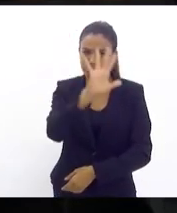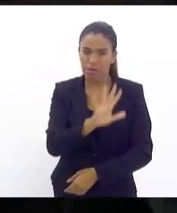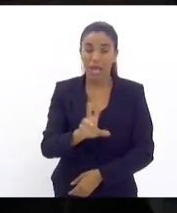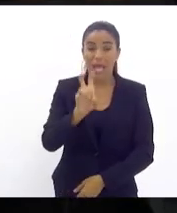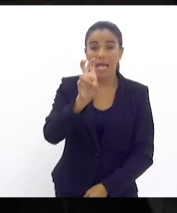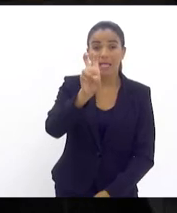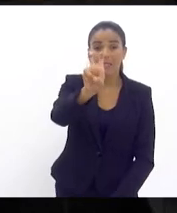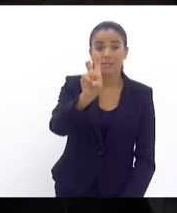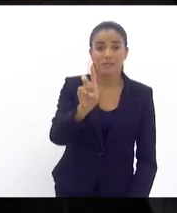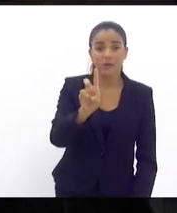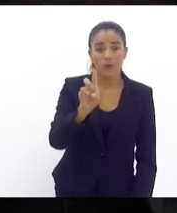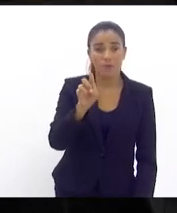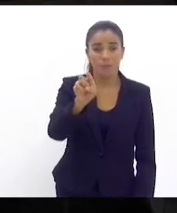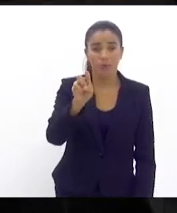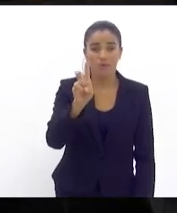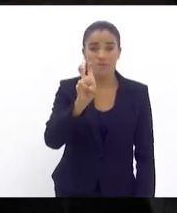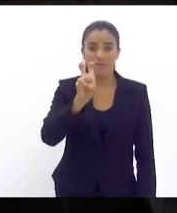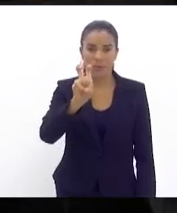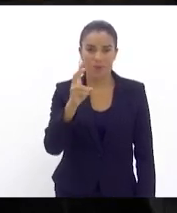,52.